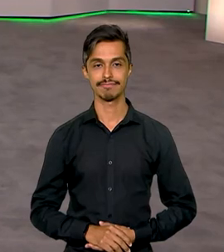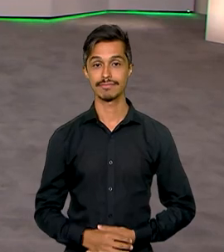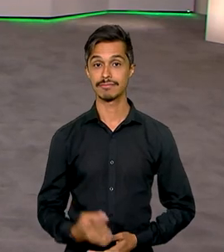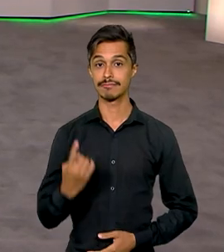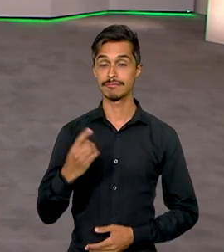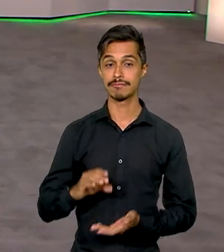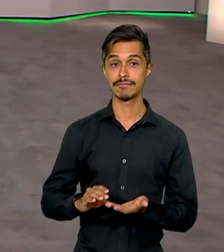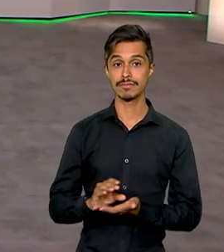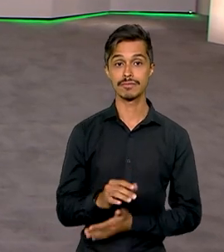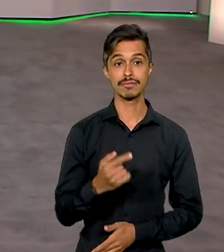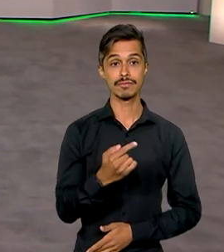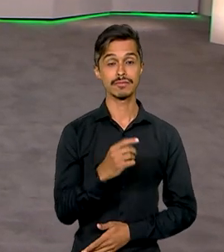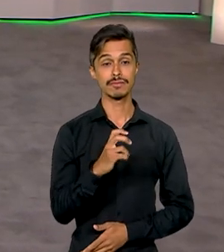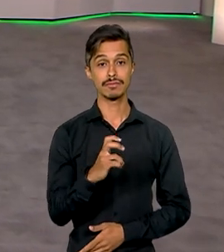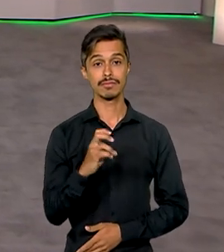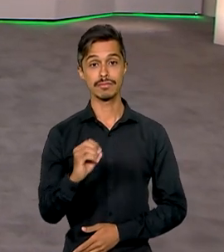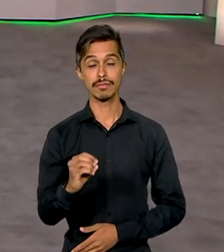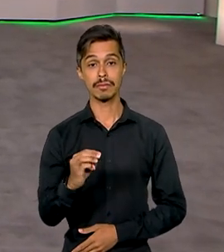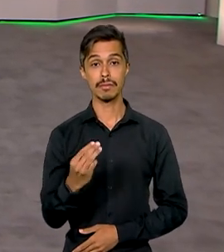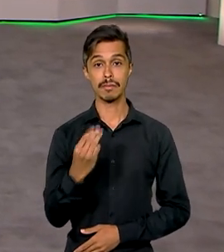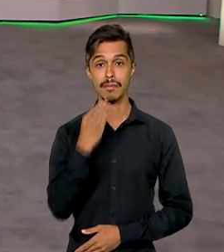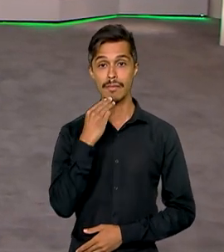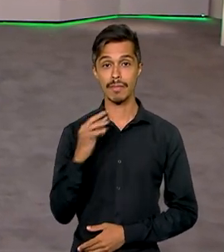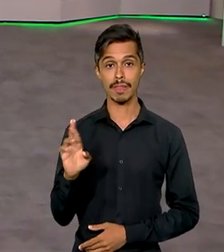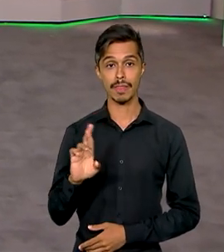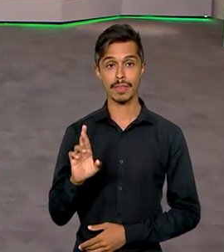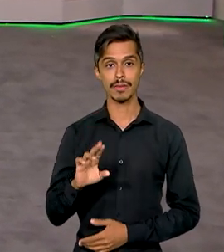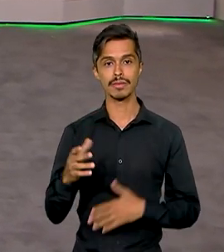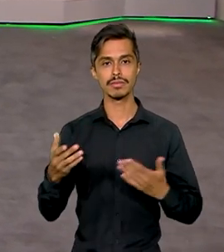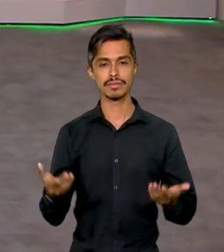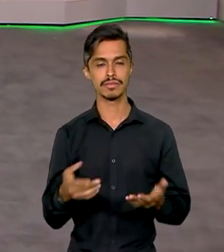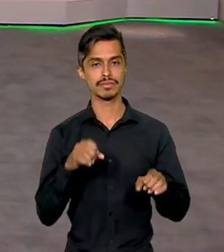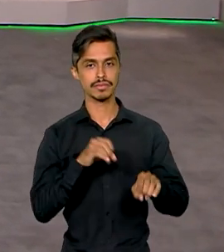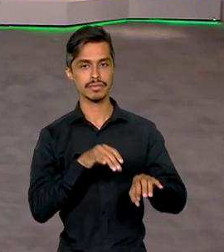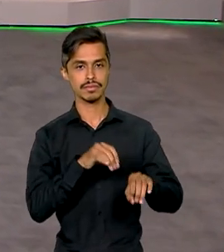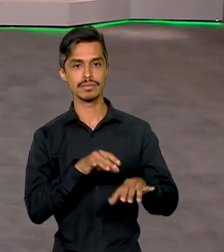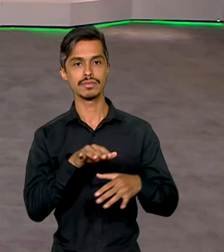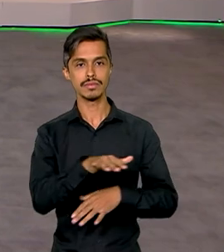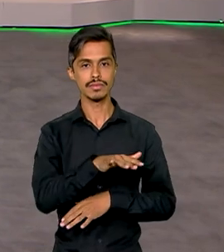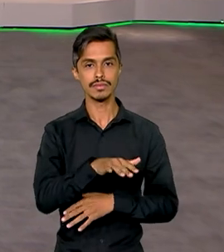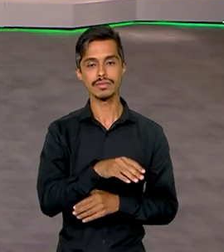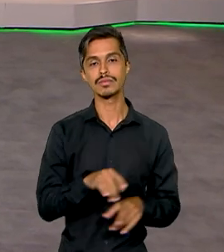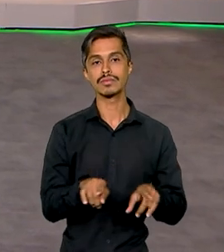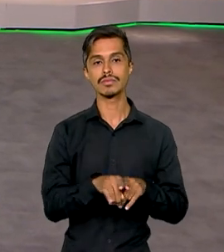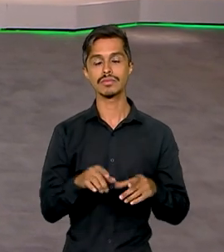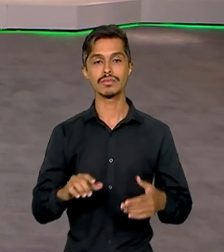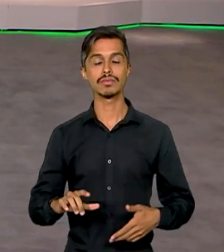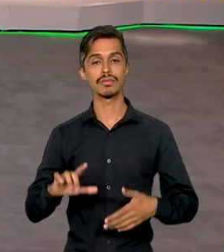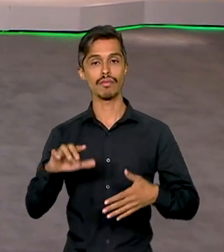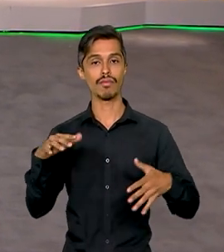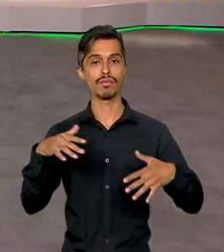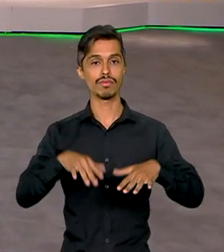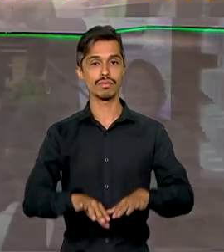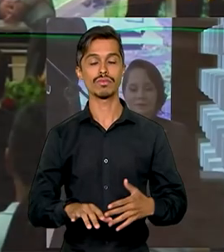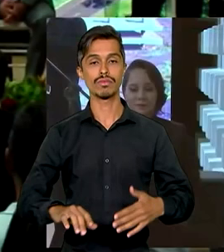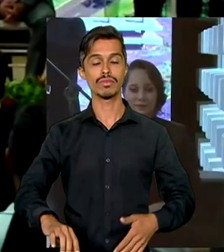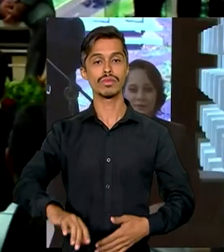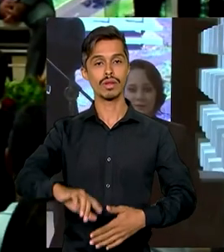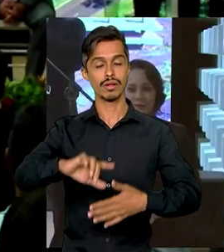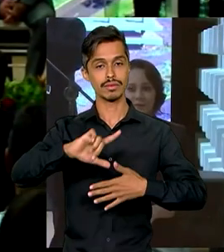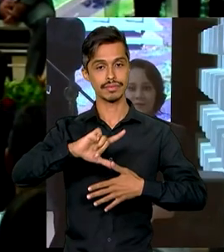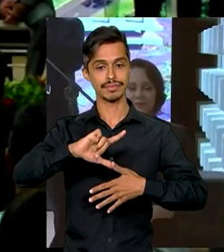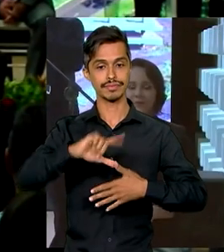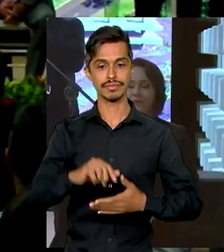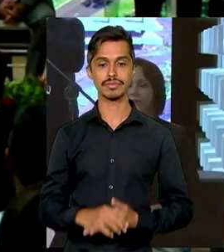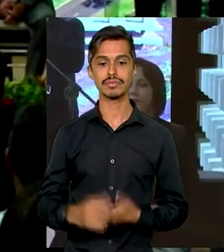Um investimento de 750 milhões de reais em educação para a integração latino-americana. Uma